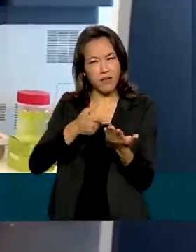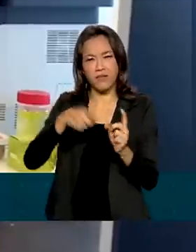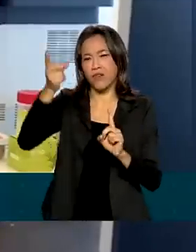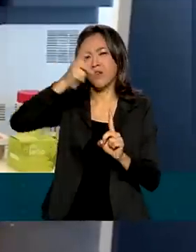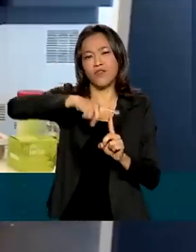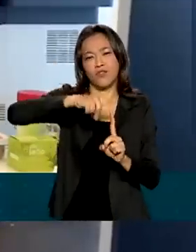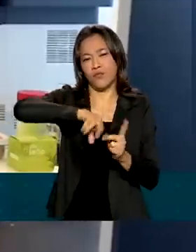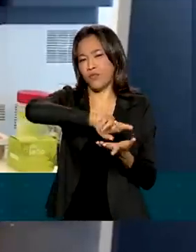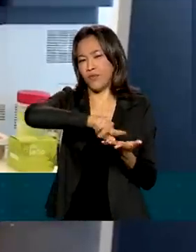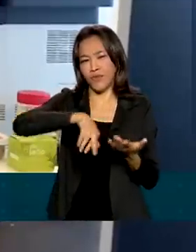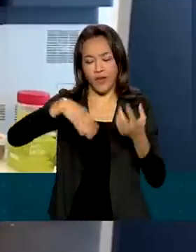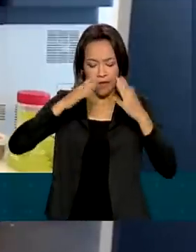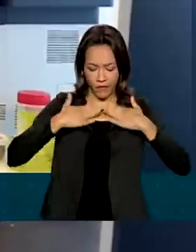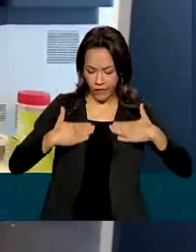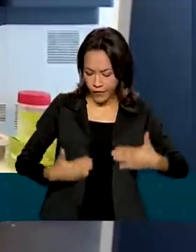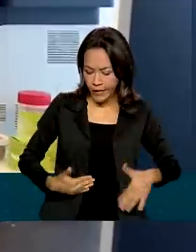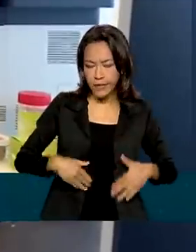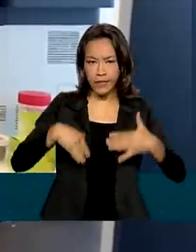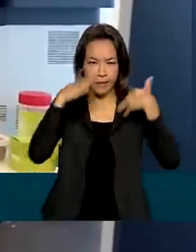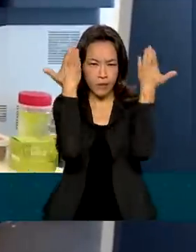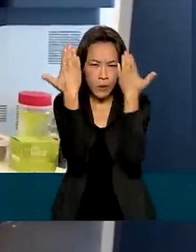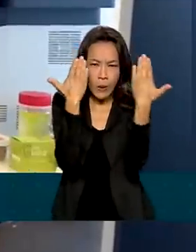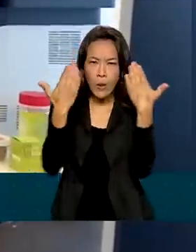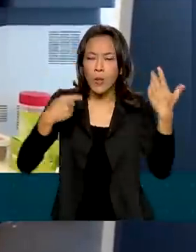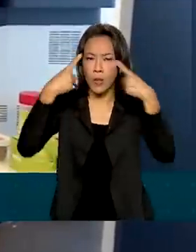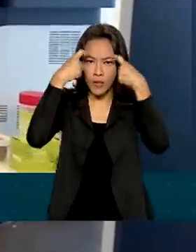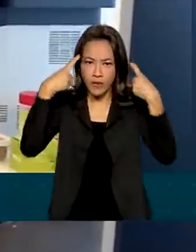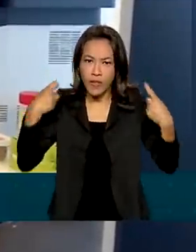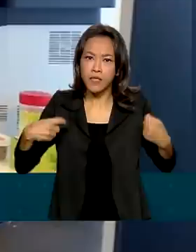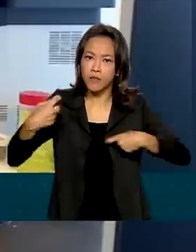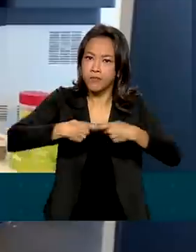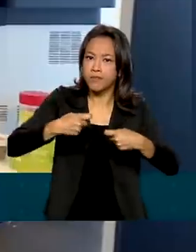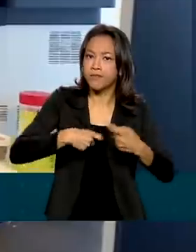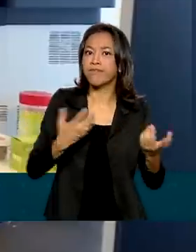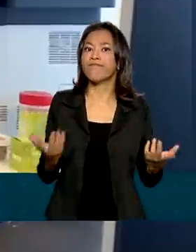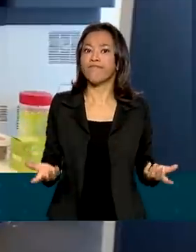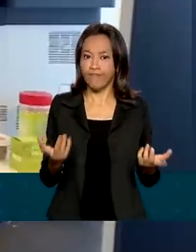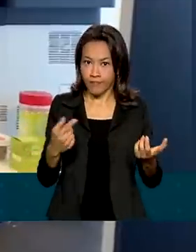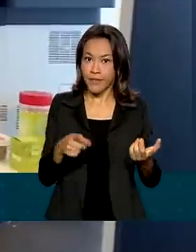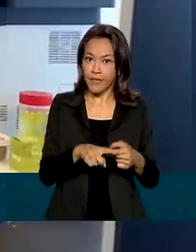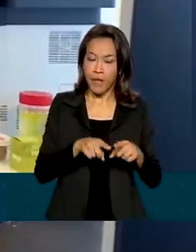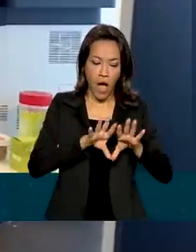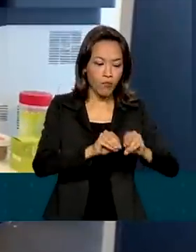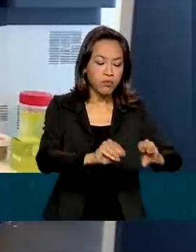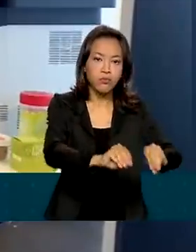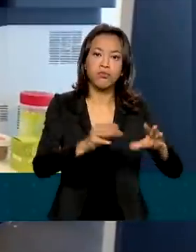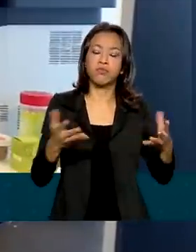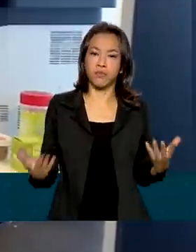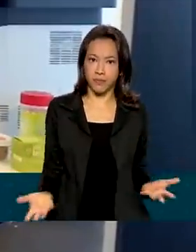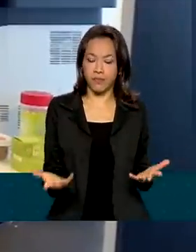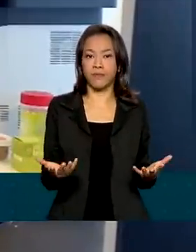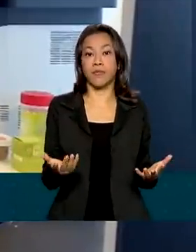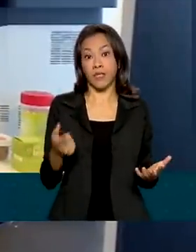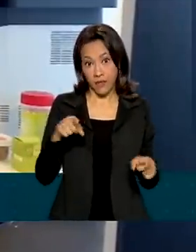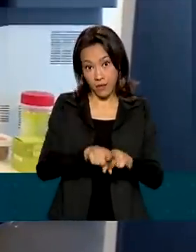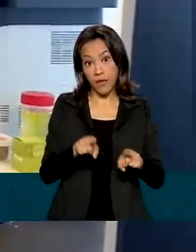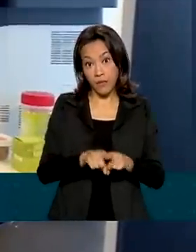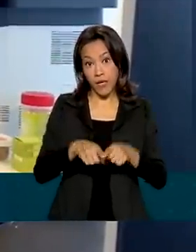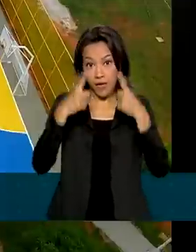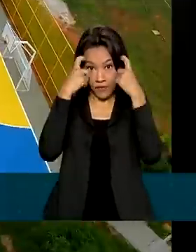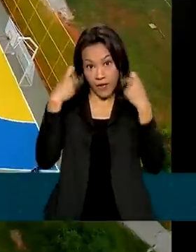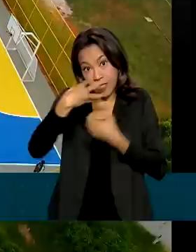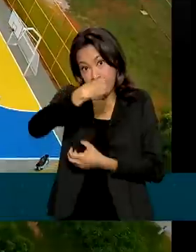Violência física, violência psicológica, a violência sexual, incluindo o abuso, a exploração sexual e a violência